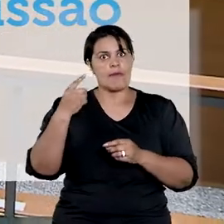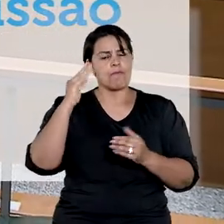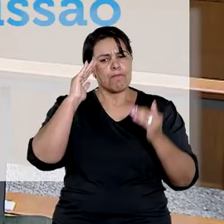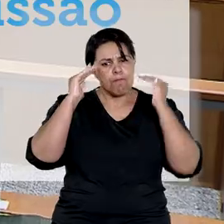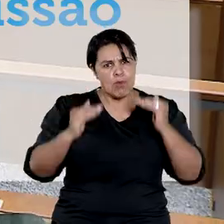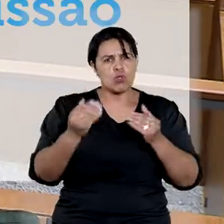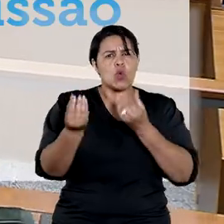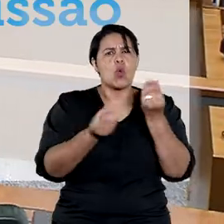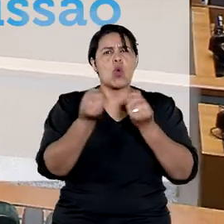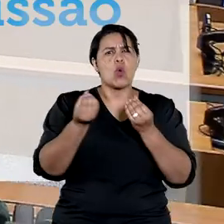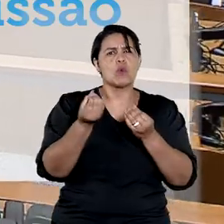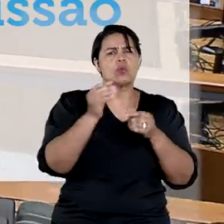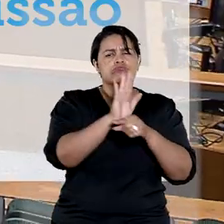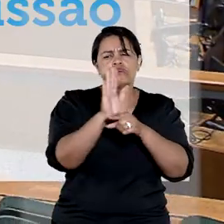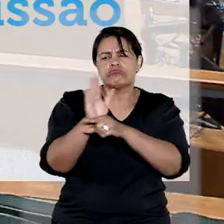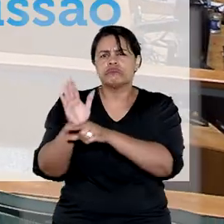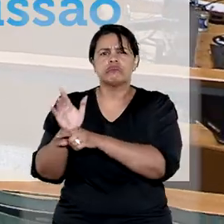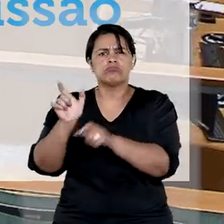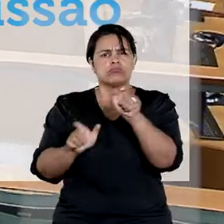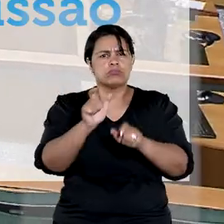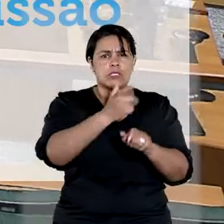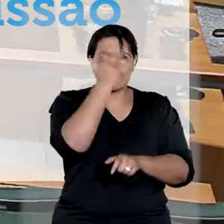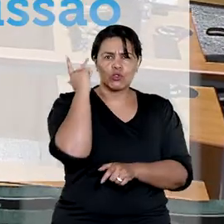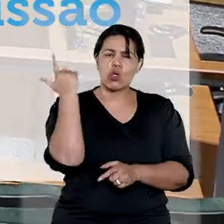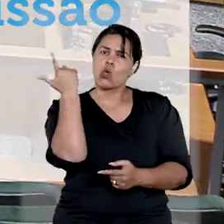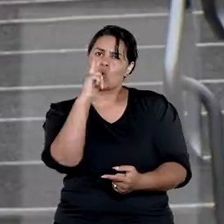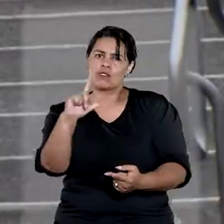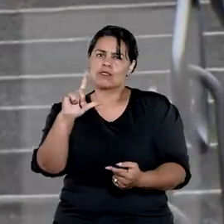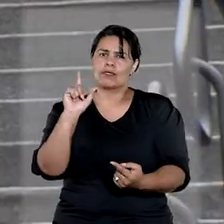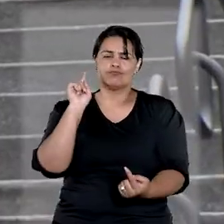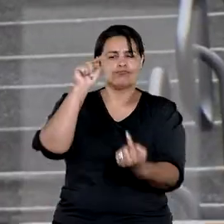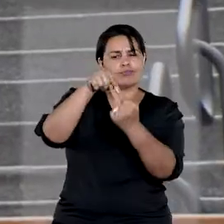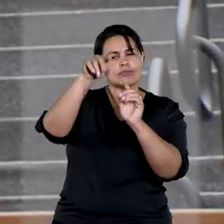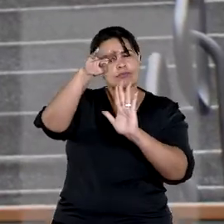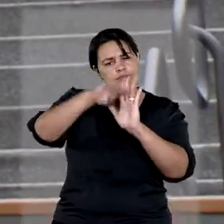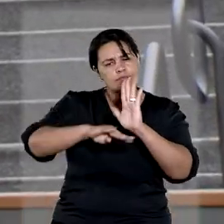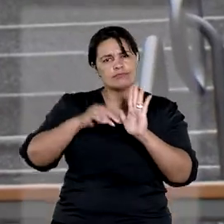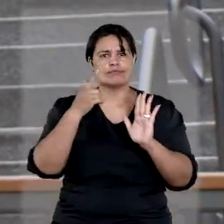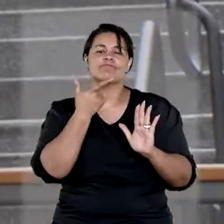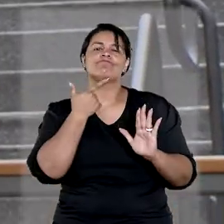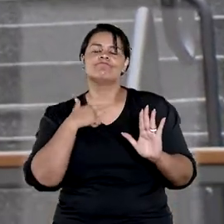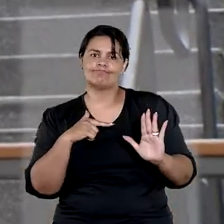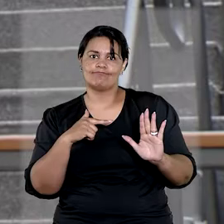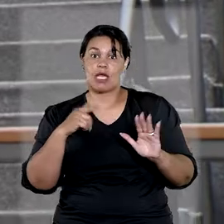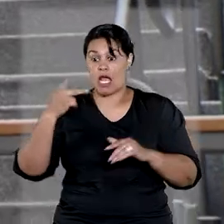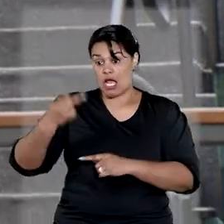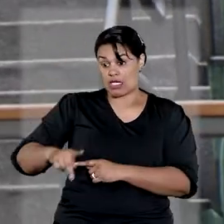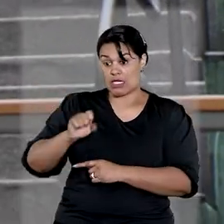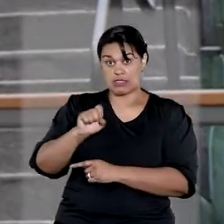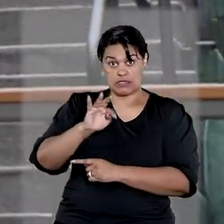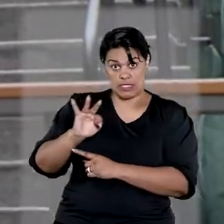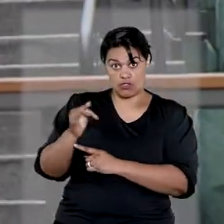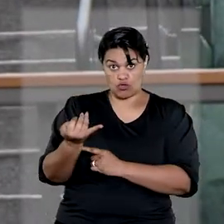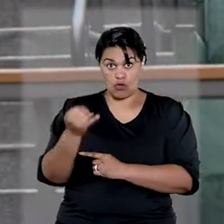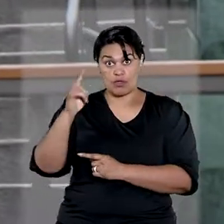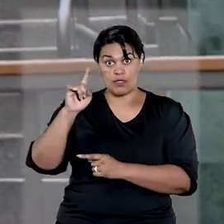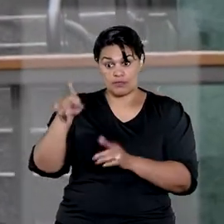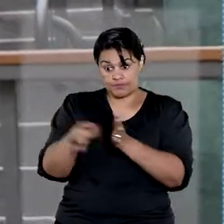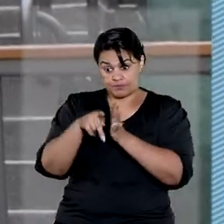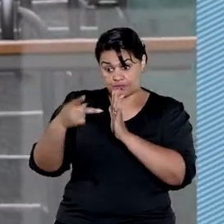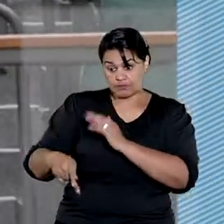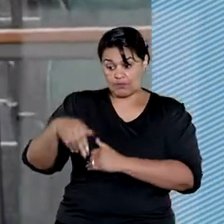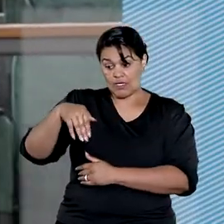as pessoas e como conquistar as metas desejadas. Aqui no STJ, por exemplo, a missão é determinada pela